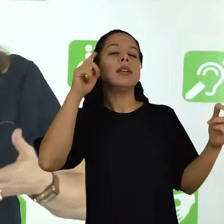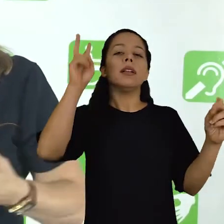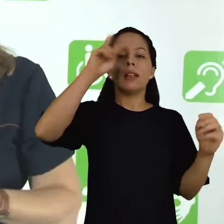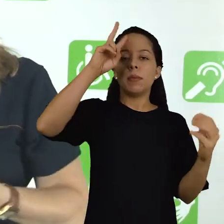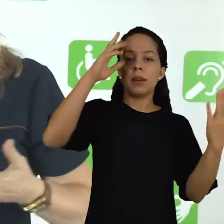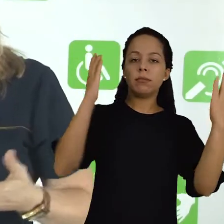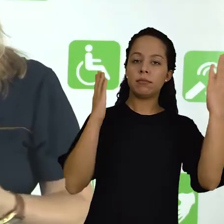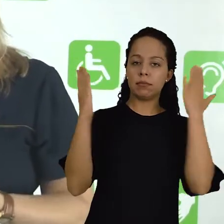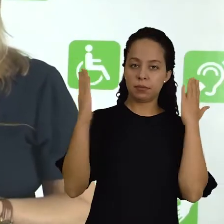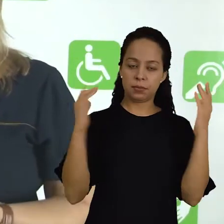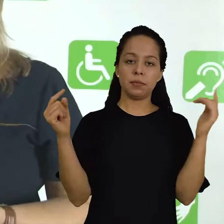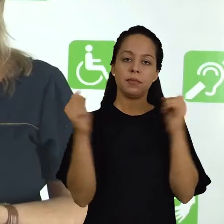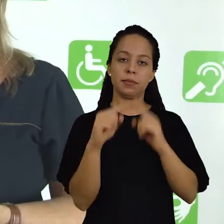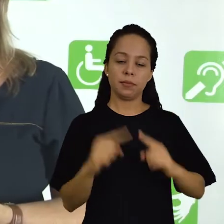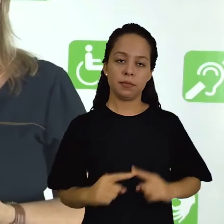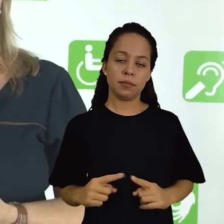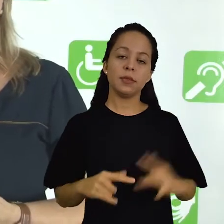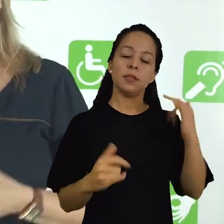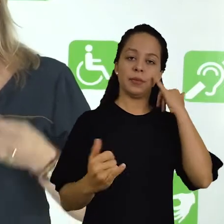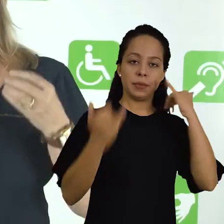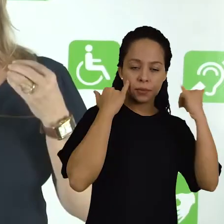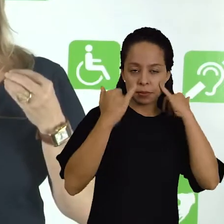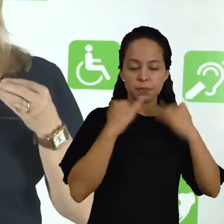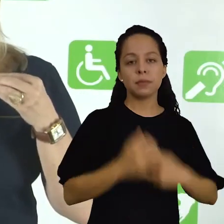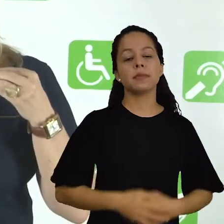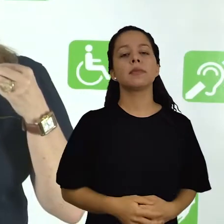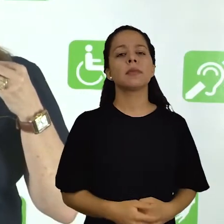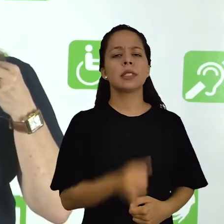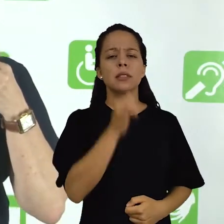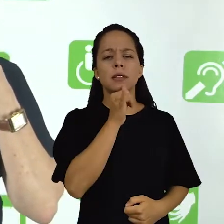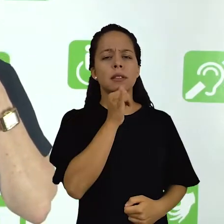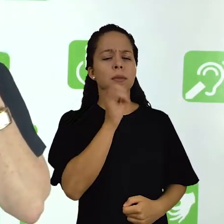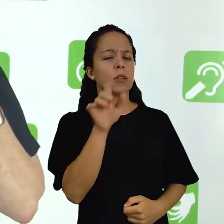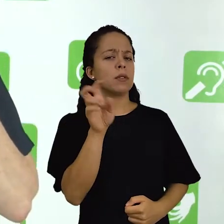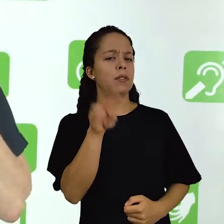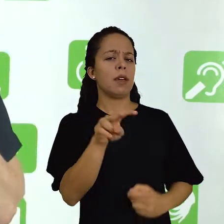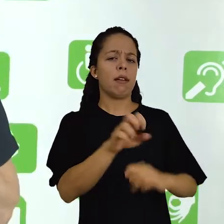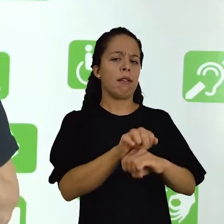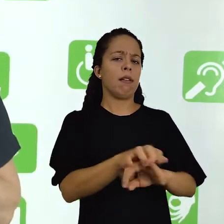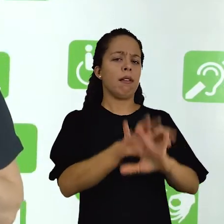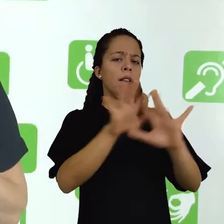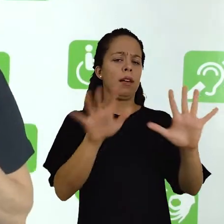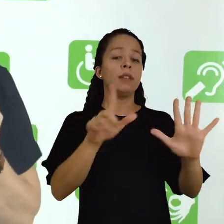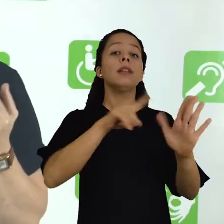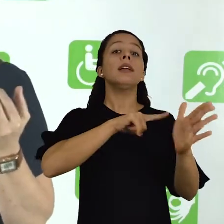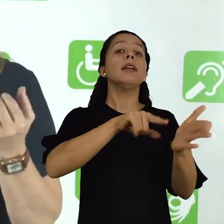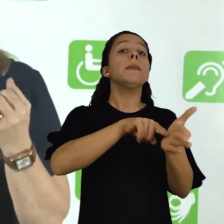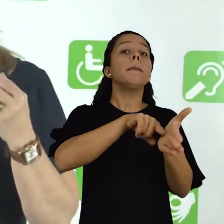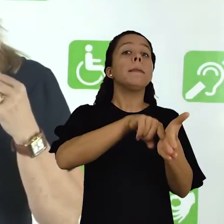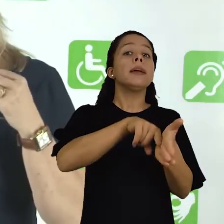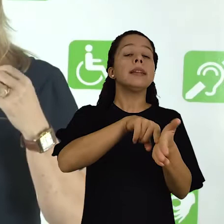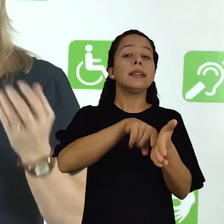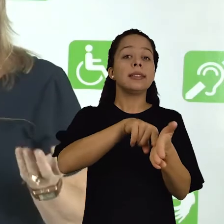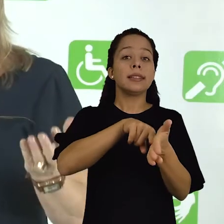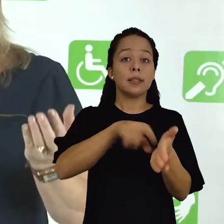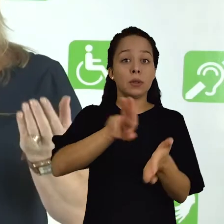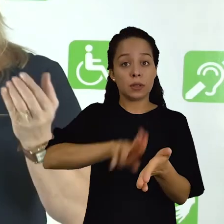correlacionadas aos dados coletados. Um exemplo bem claro de uma